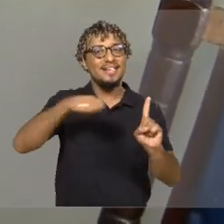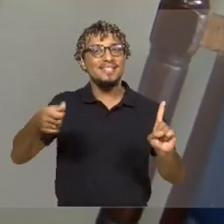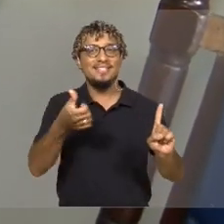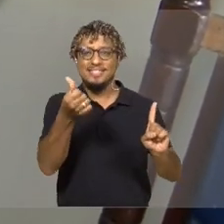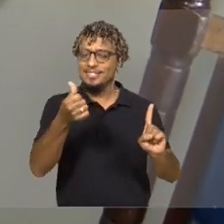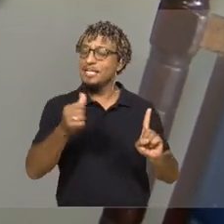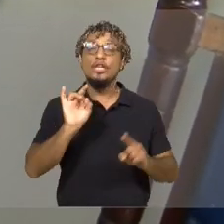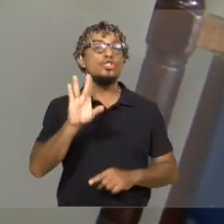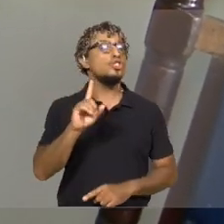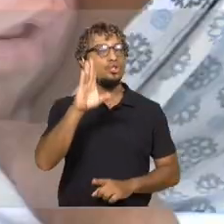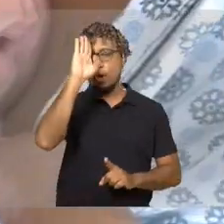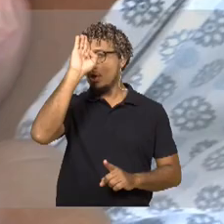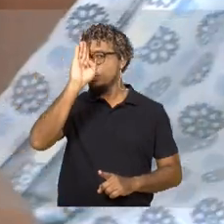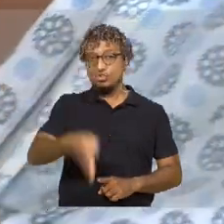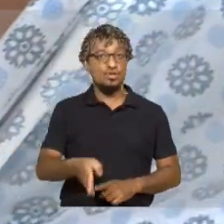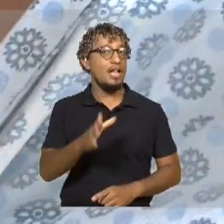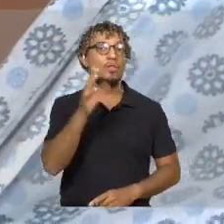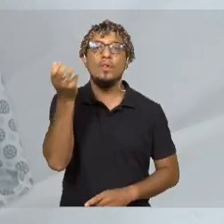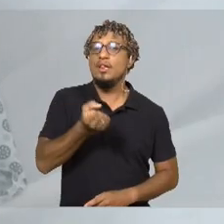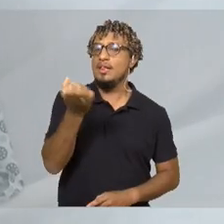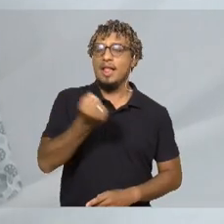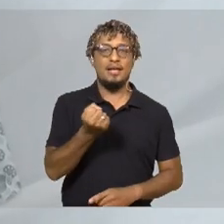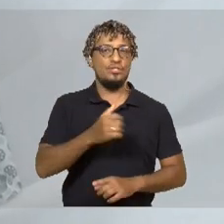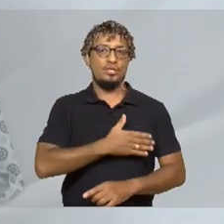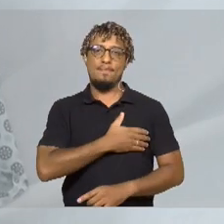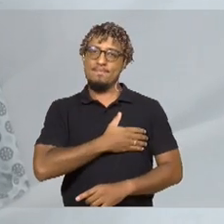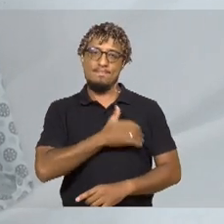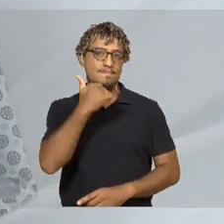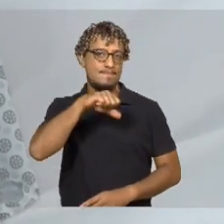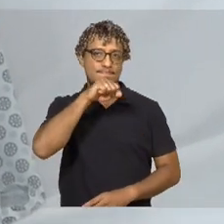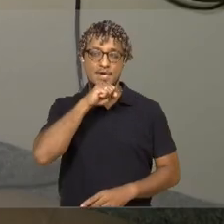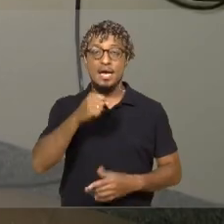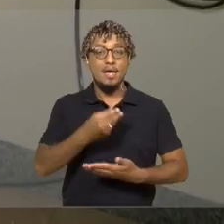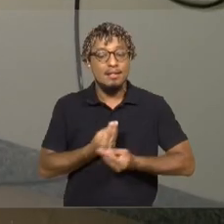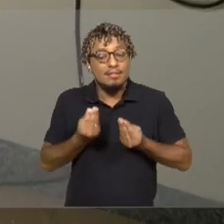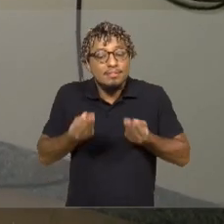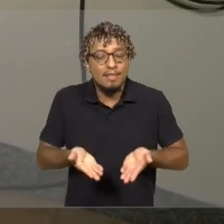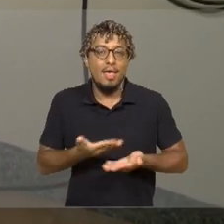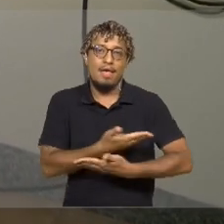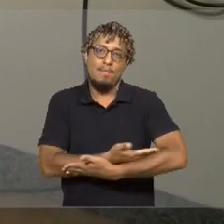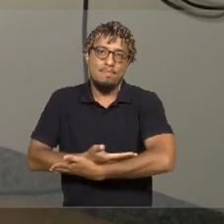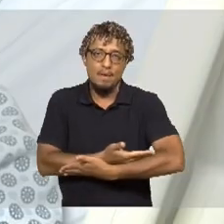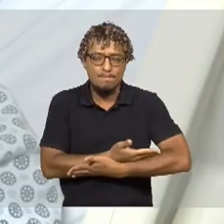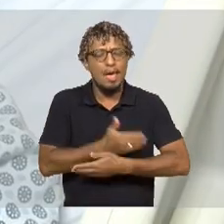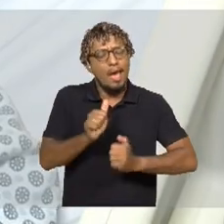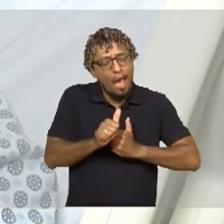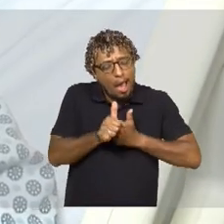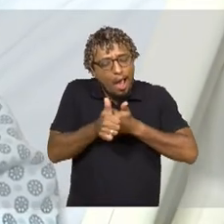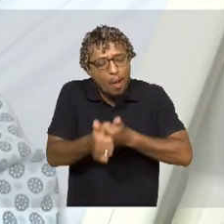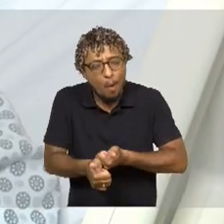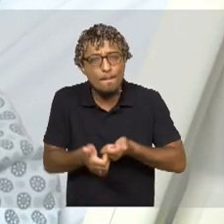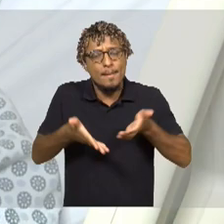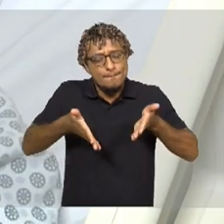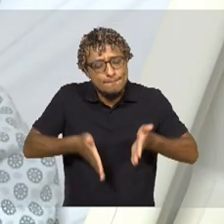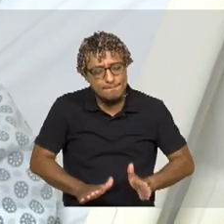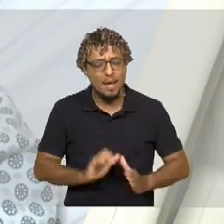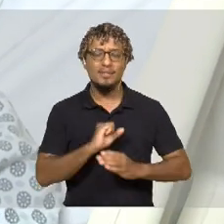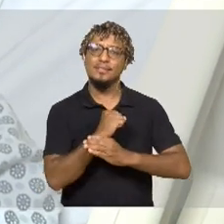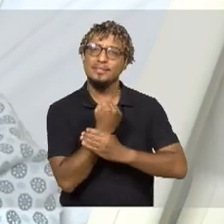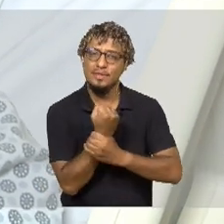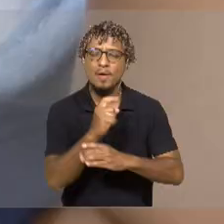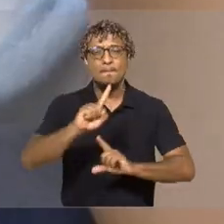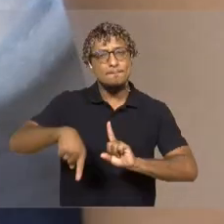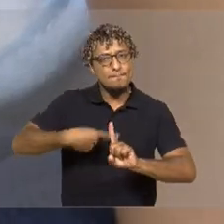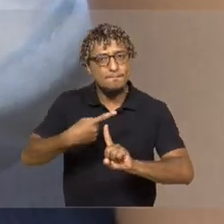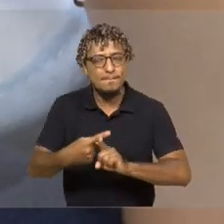esse deve ser o único alimento do recém-nascido. Um acompanhamento ao longo de toda a gravidez, um parto seguro e